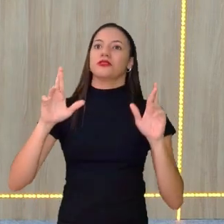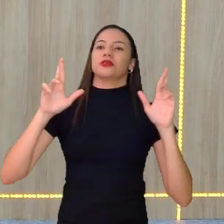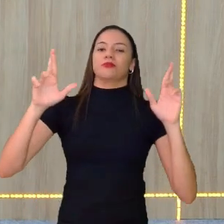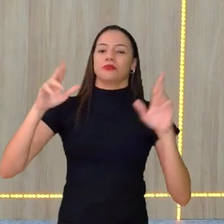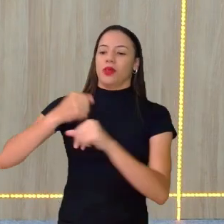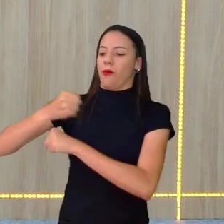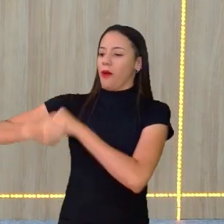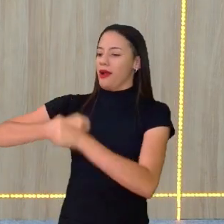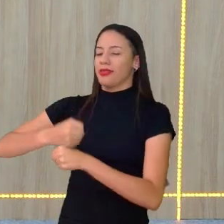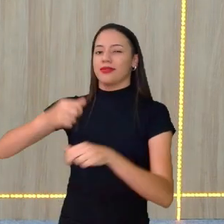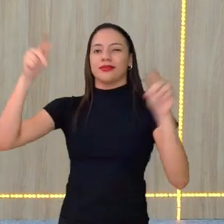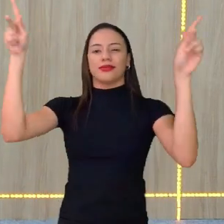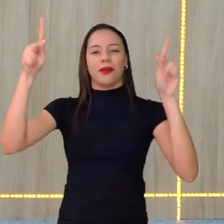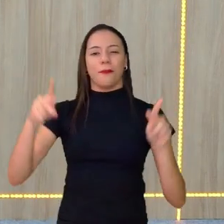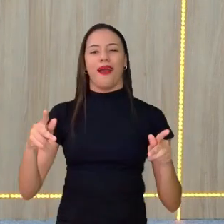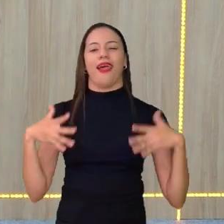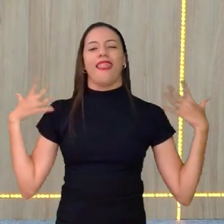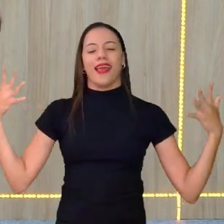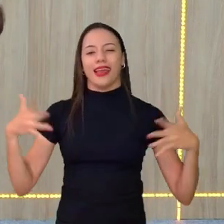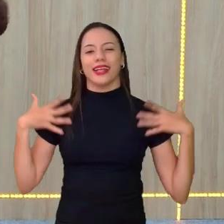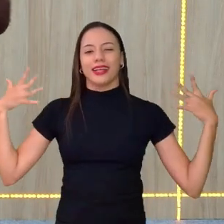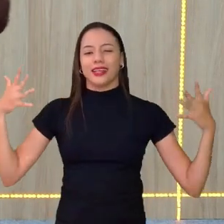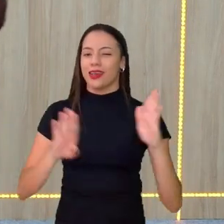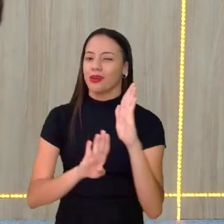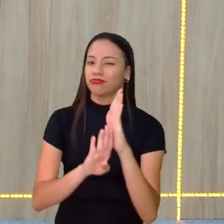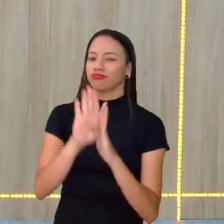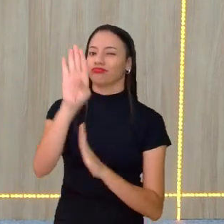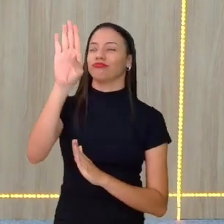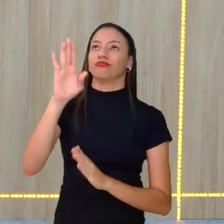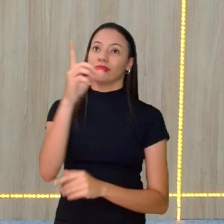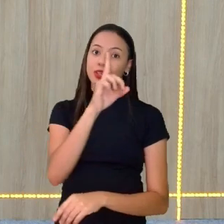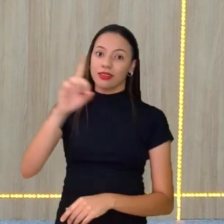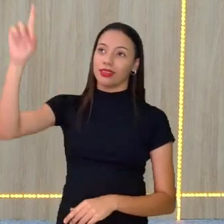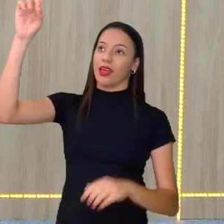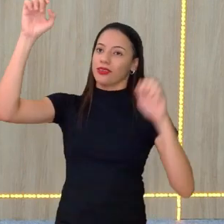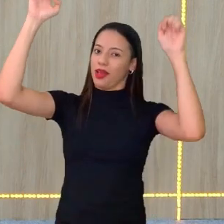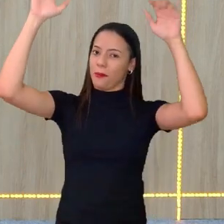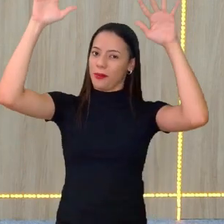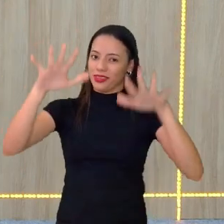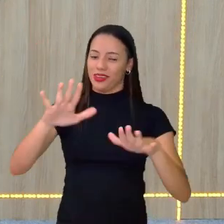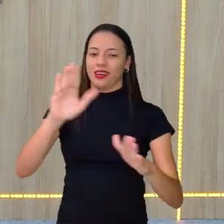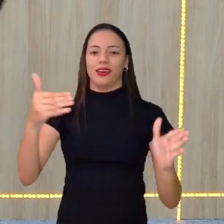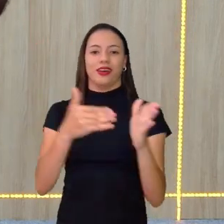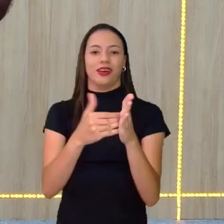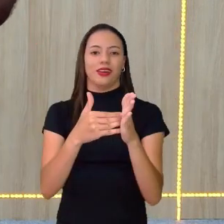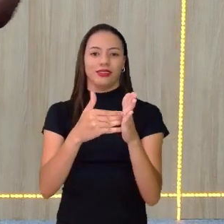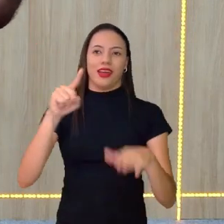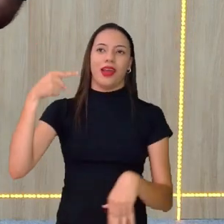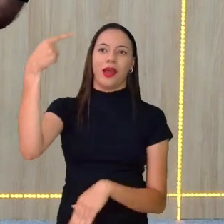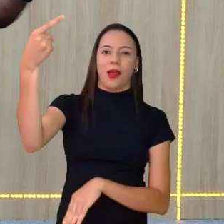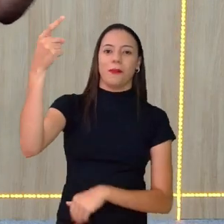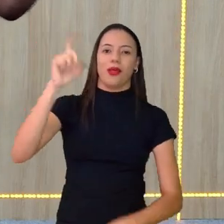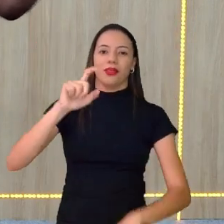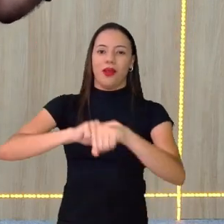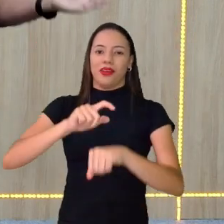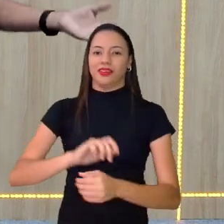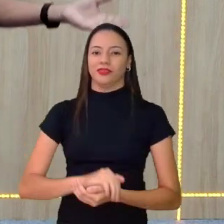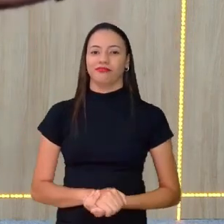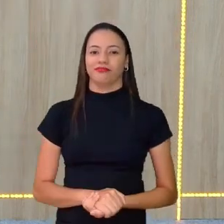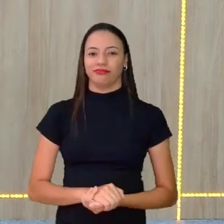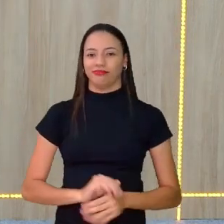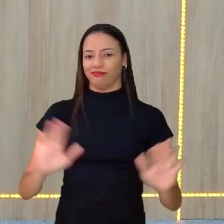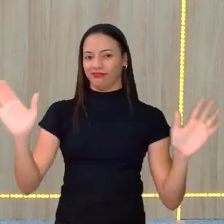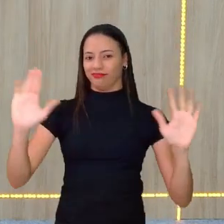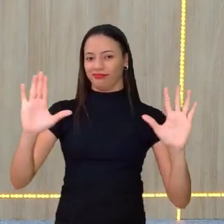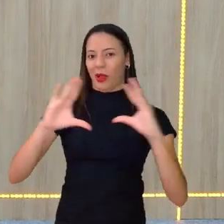paz e alegria e prosperidade, e que Deus os abençoe. E até as cenas do próximo capítulo.